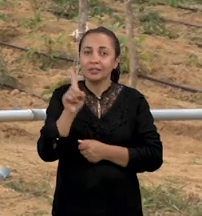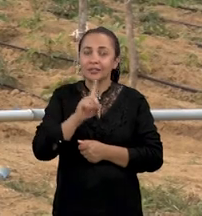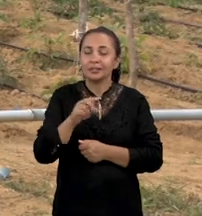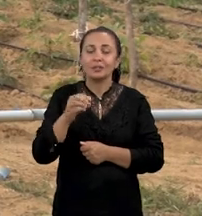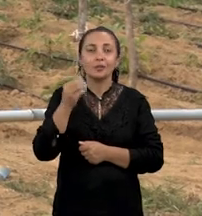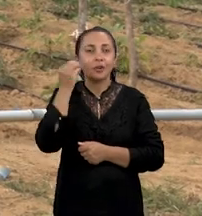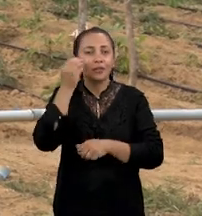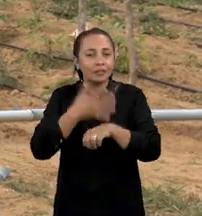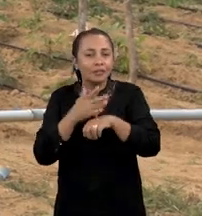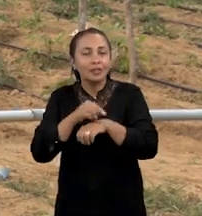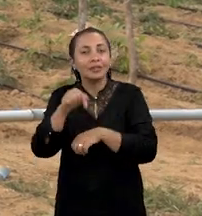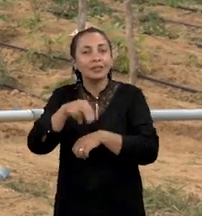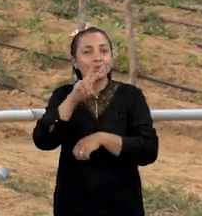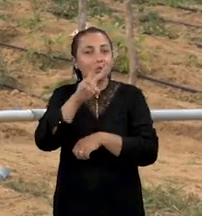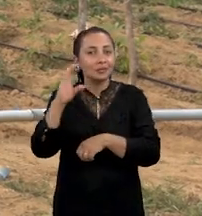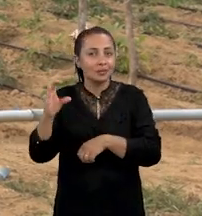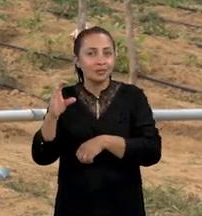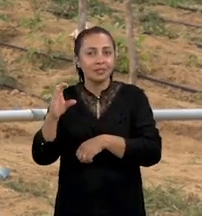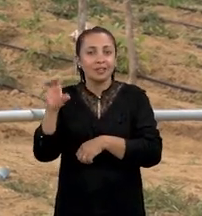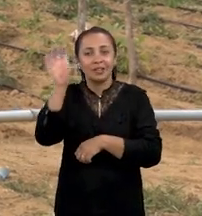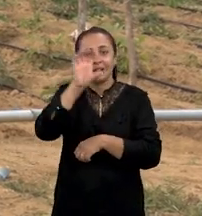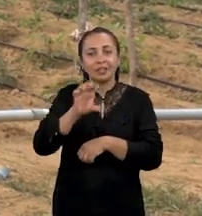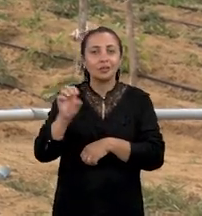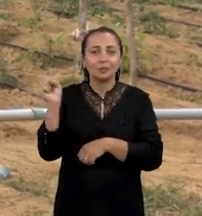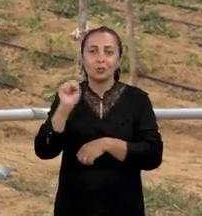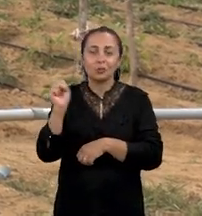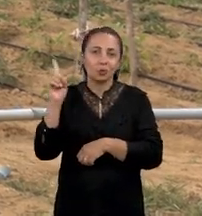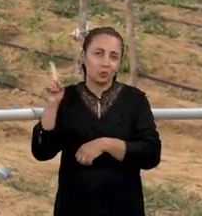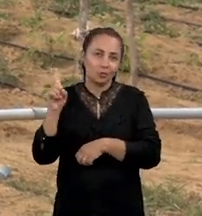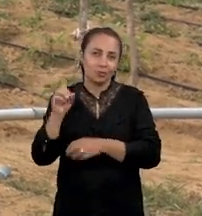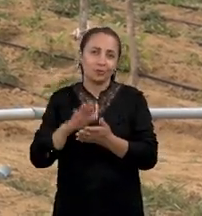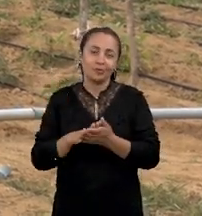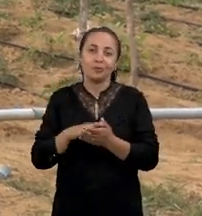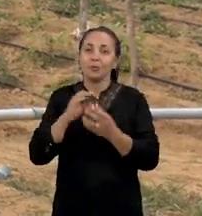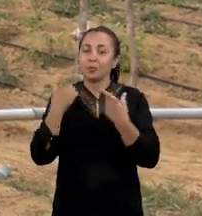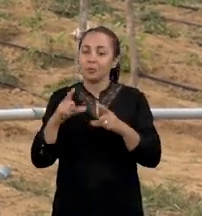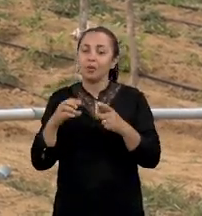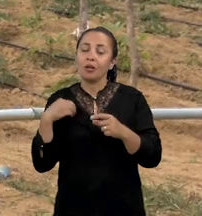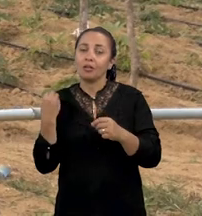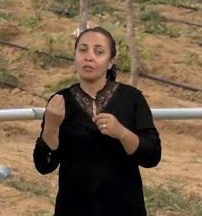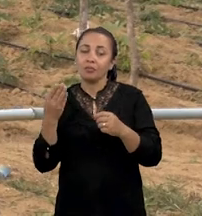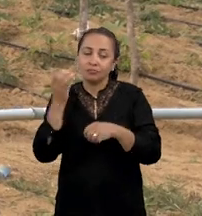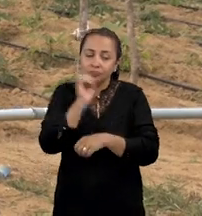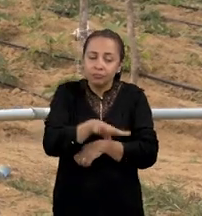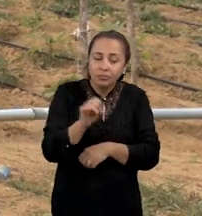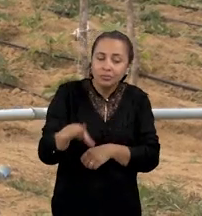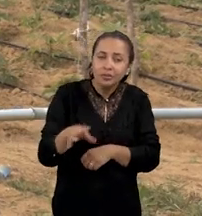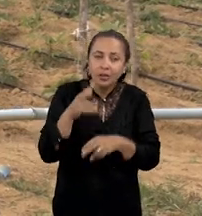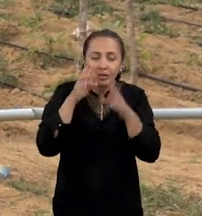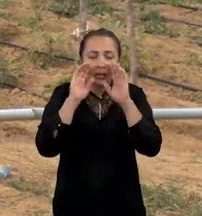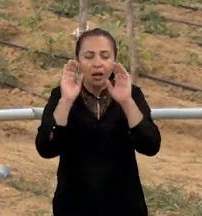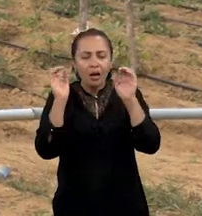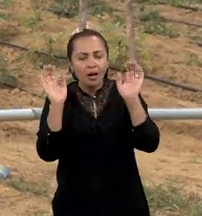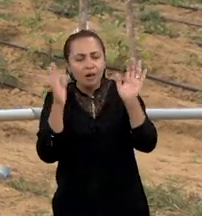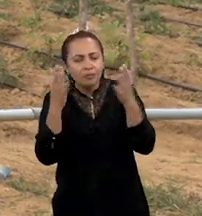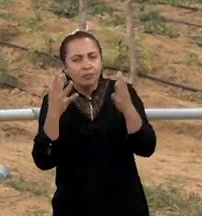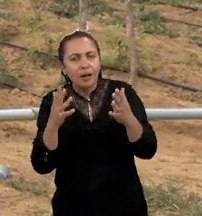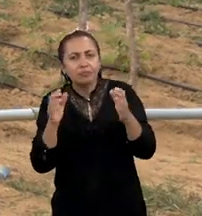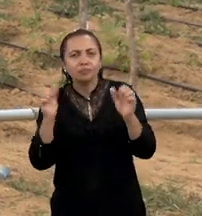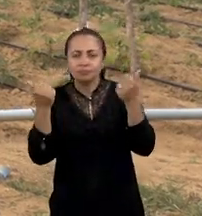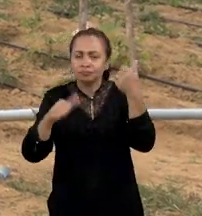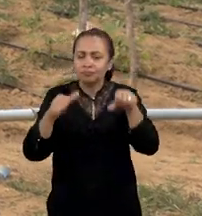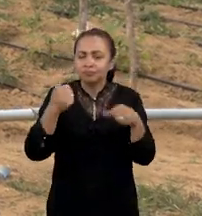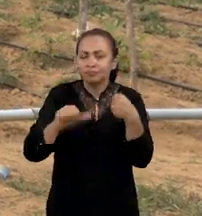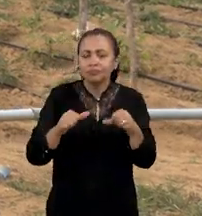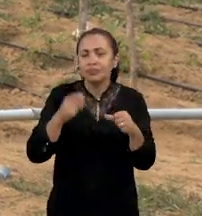testadas aqui em Conquista ainda, na nossa região sudoeste. Nós introduzimos e avaliamos esse material na